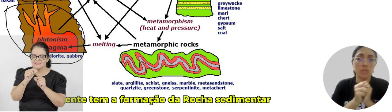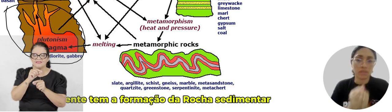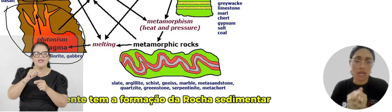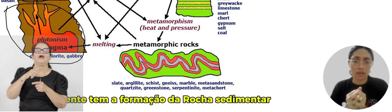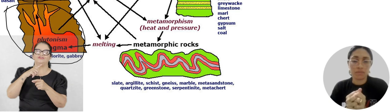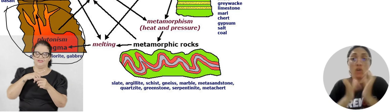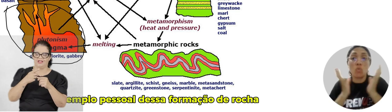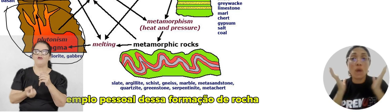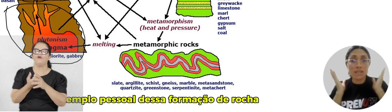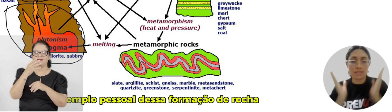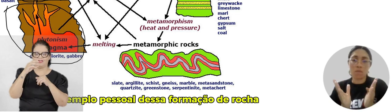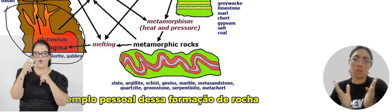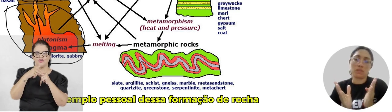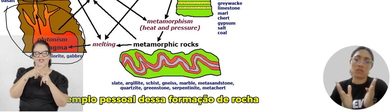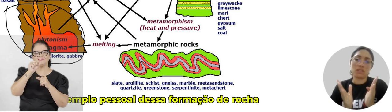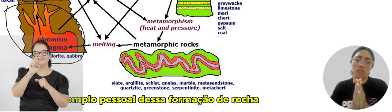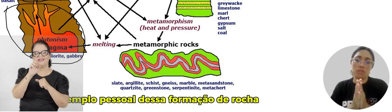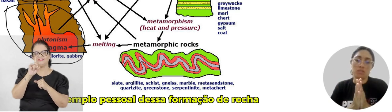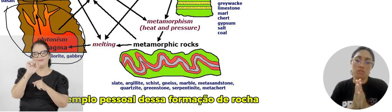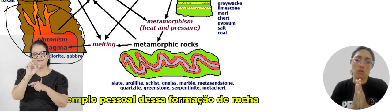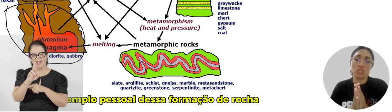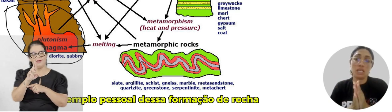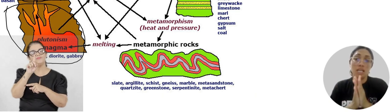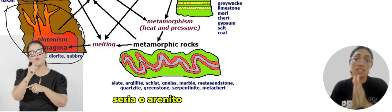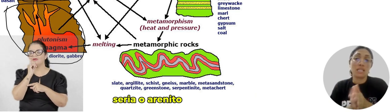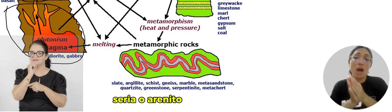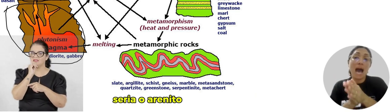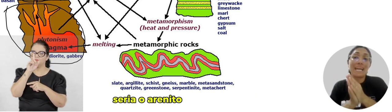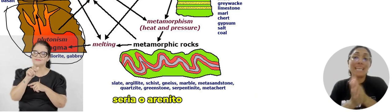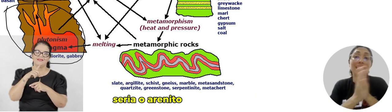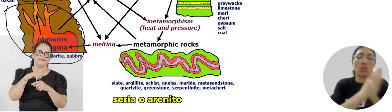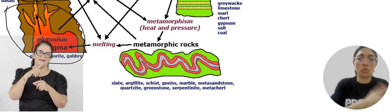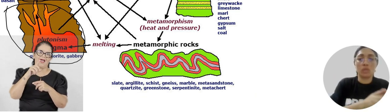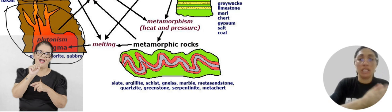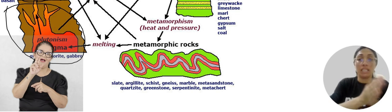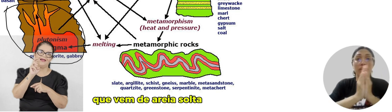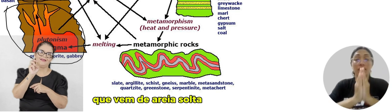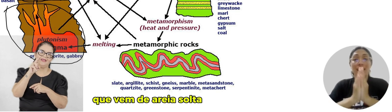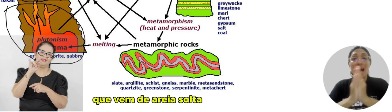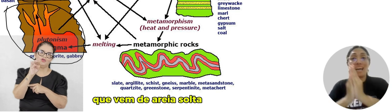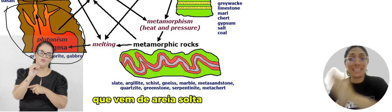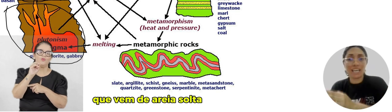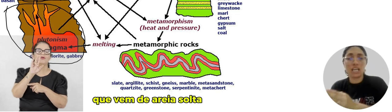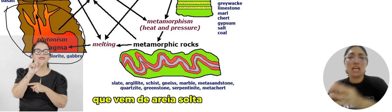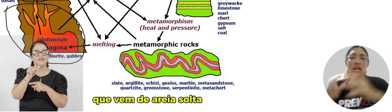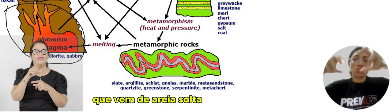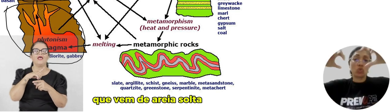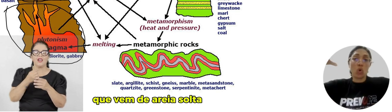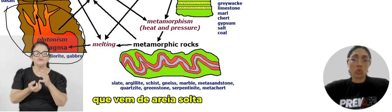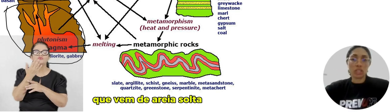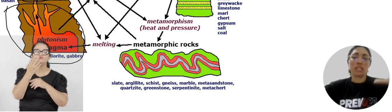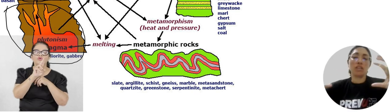sedimentar. Um exemplo, pessoal, dessa formação de rochas seria o arenito, que vem de areia